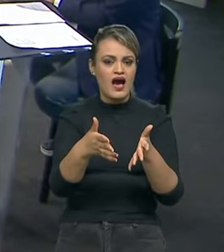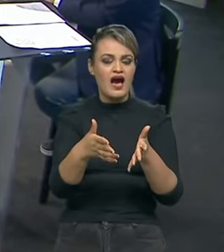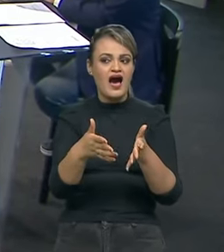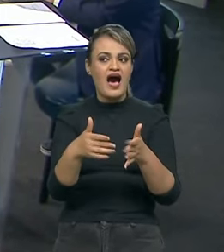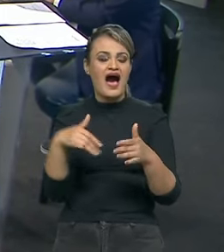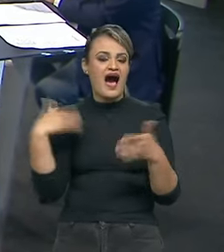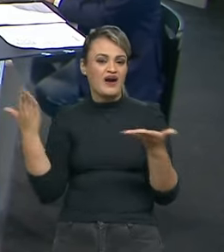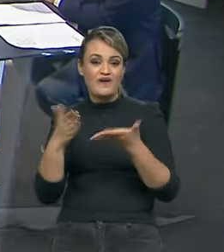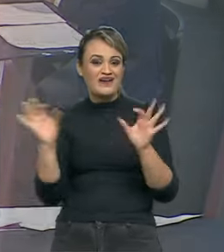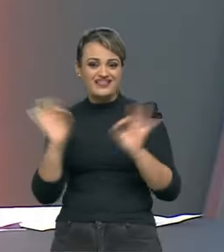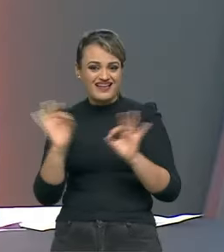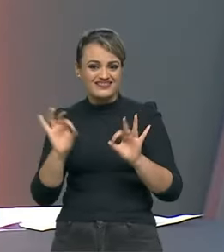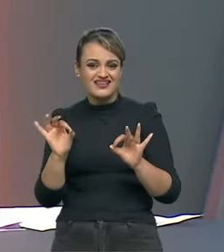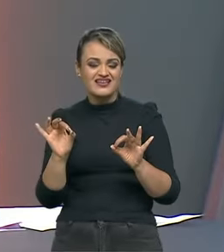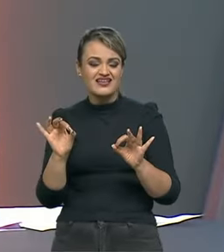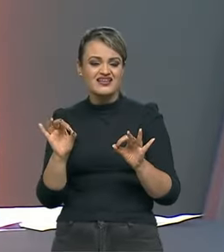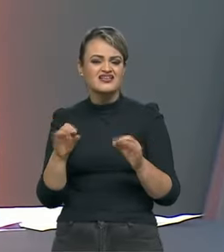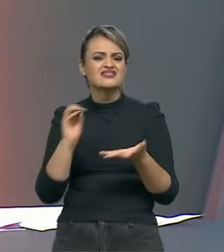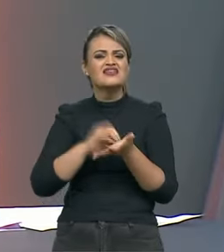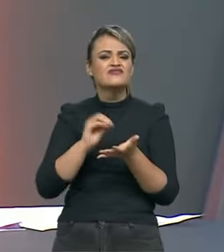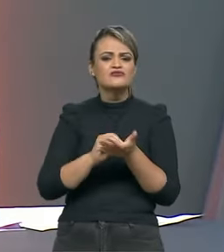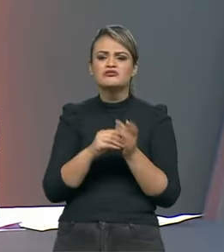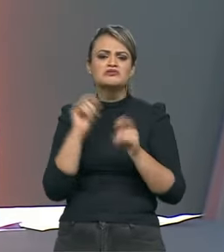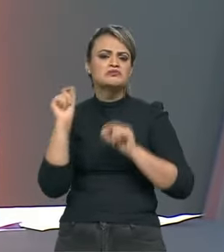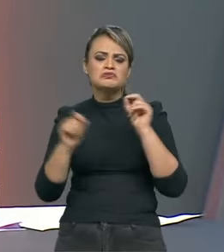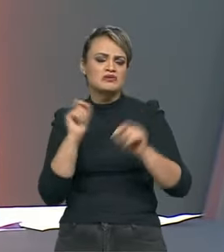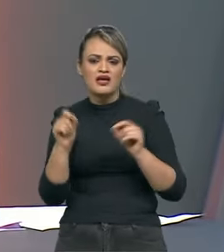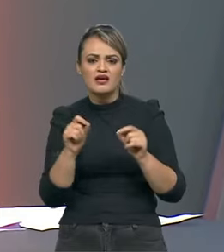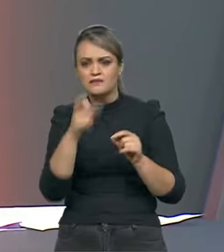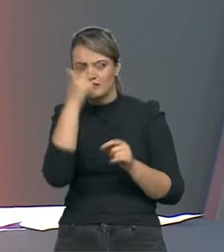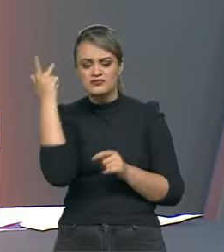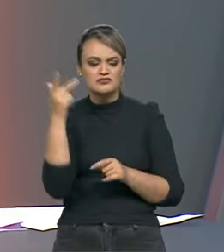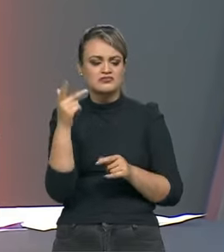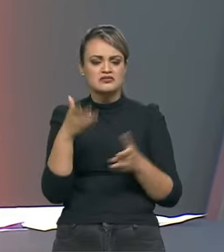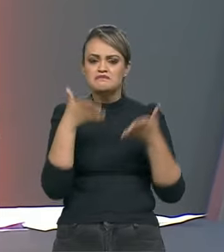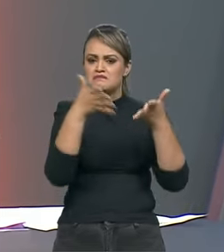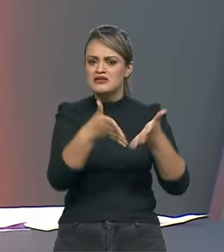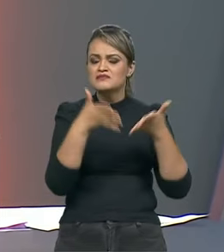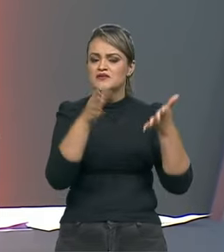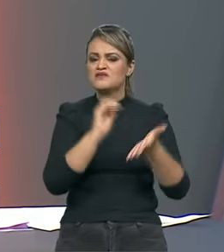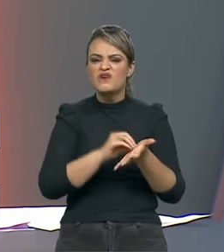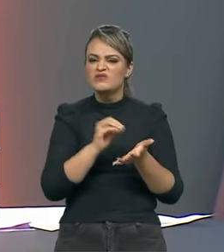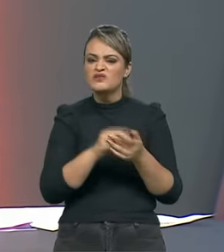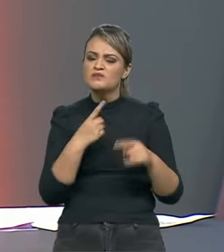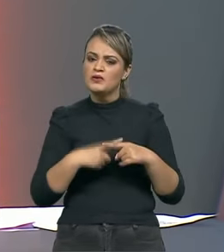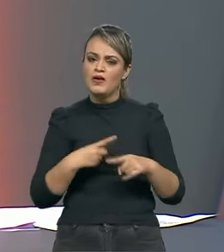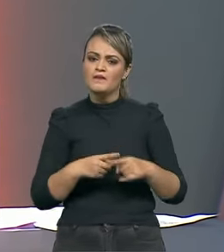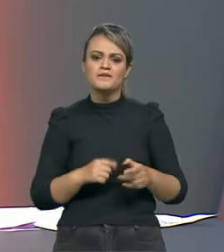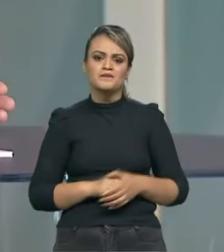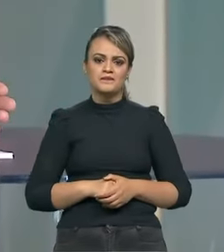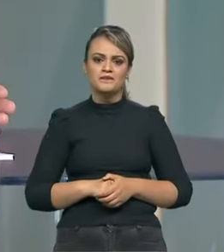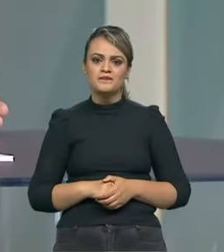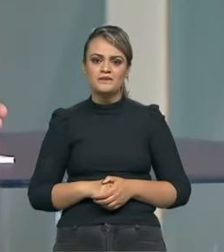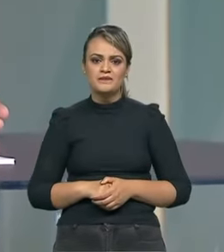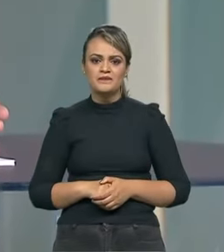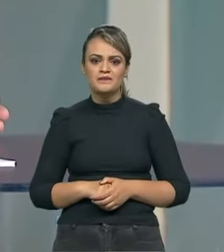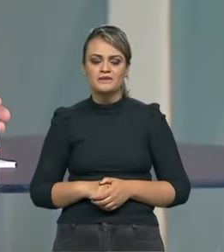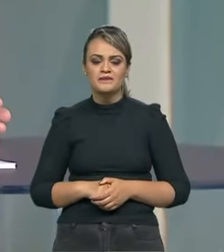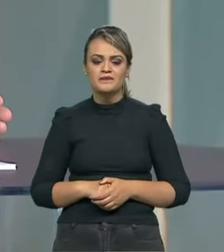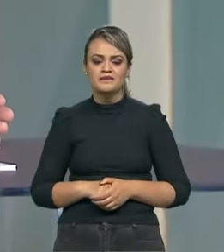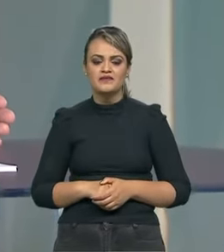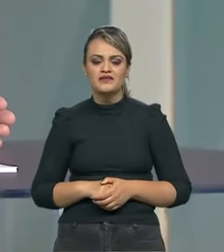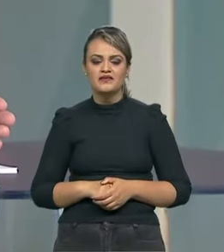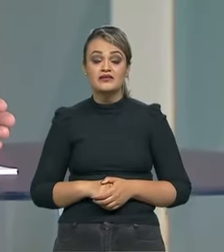está errando na produção e manutenção de pilotos na principal categoria do automobilismo? Olha,